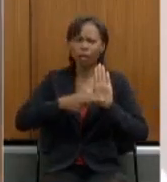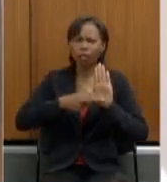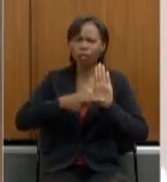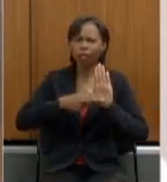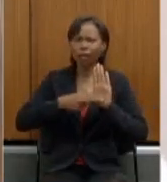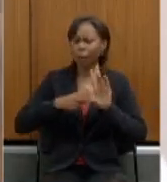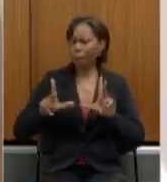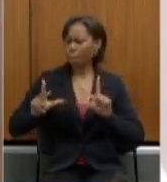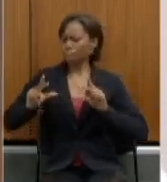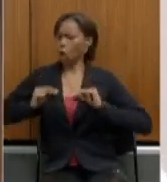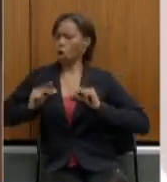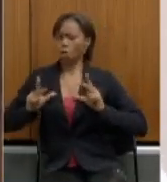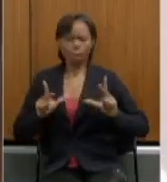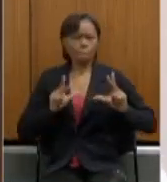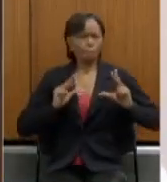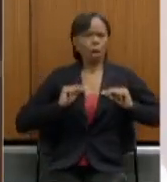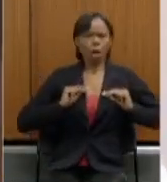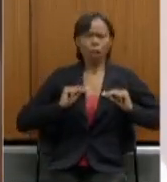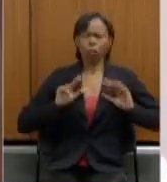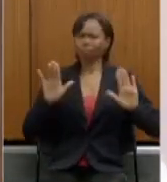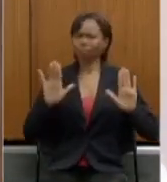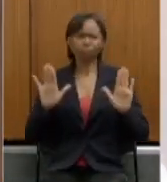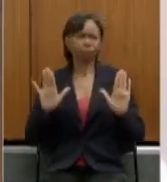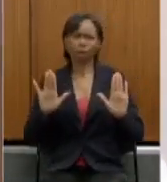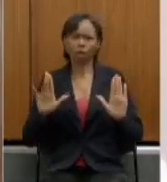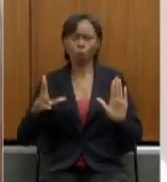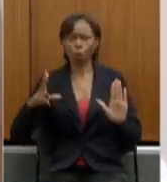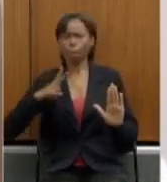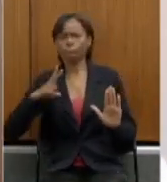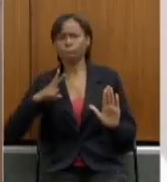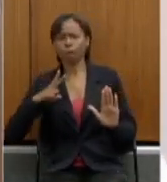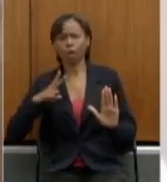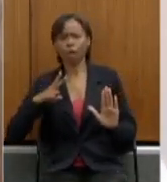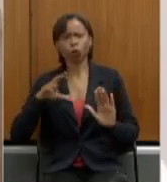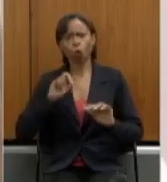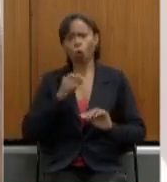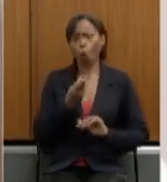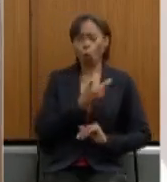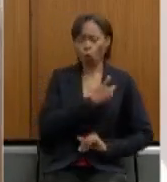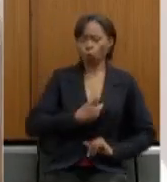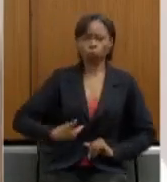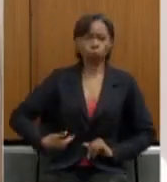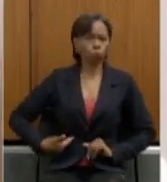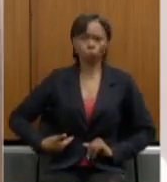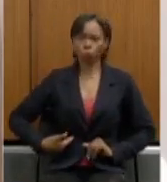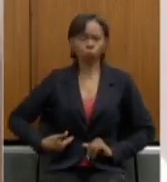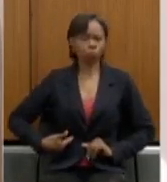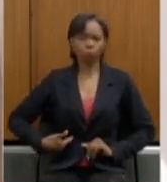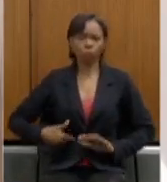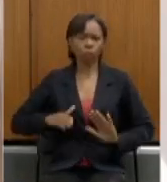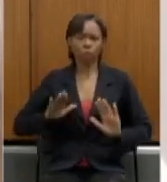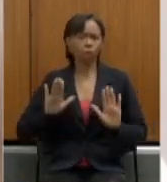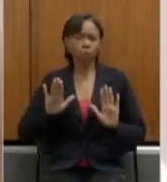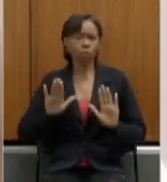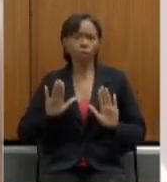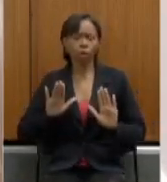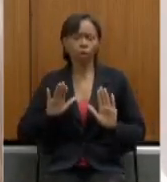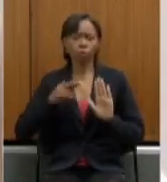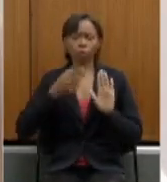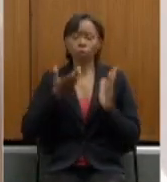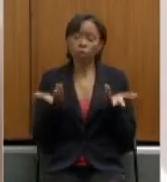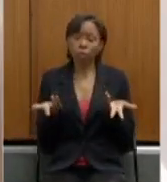ninguém, né? Iniciativa privada tanto quanto mais parecida da iniciativa pública, das prerrogativas